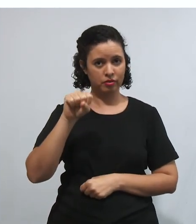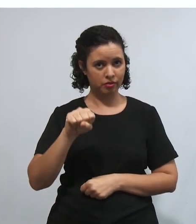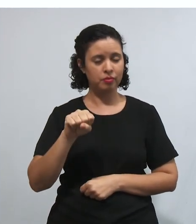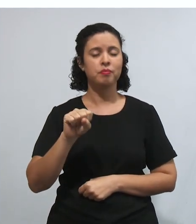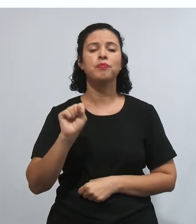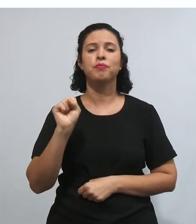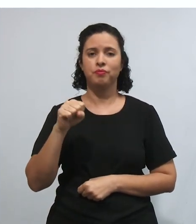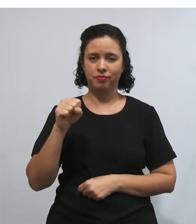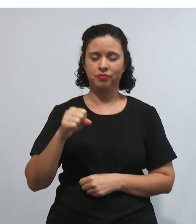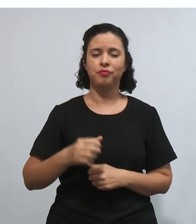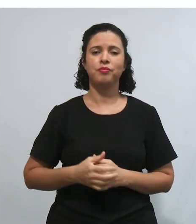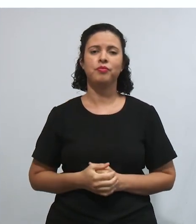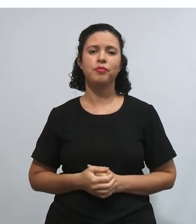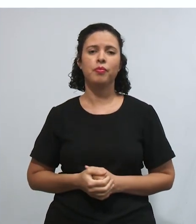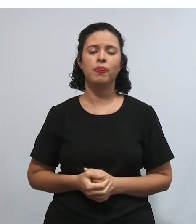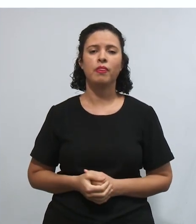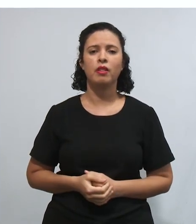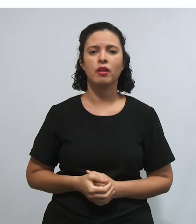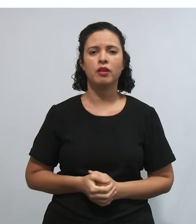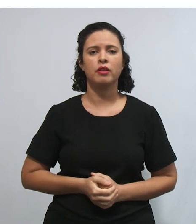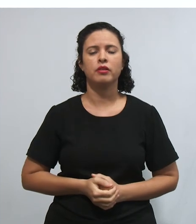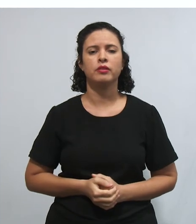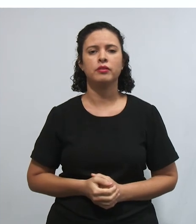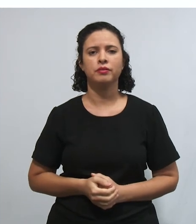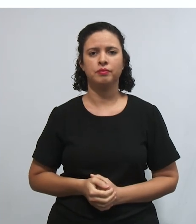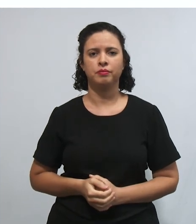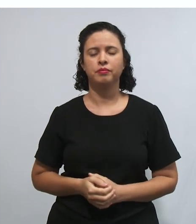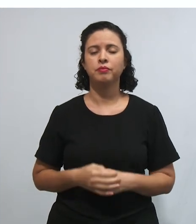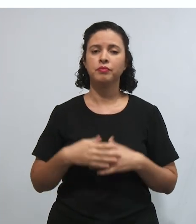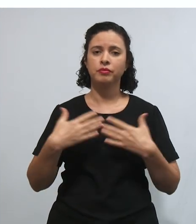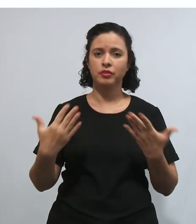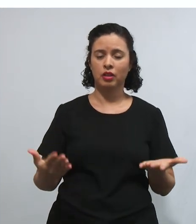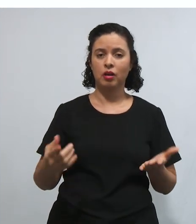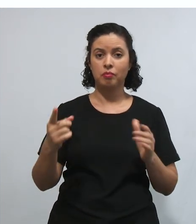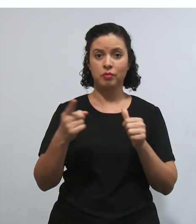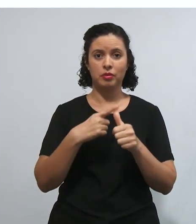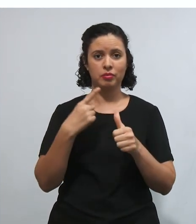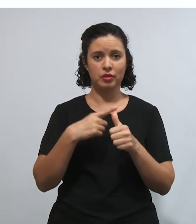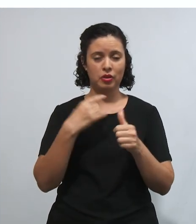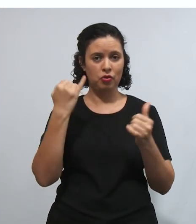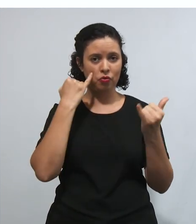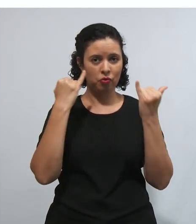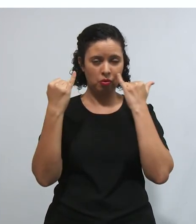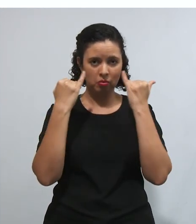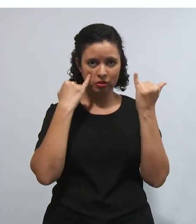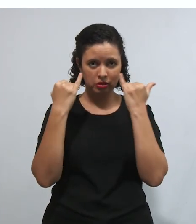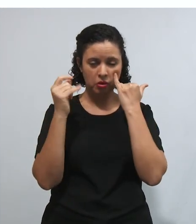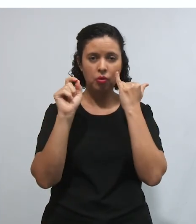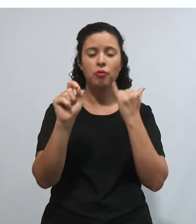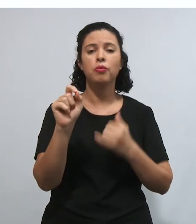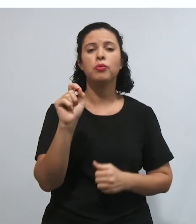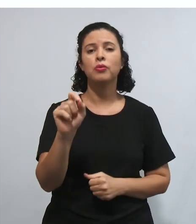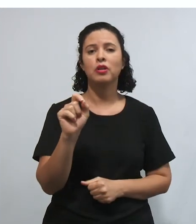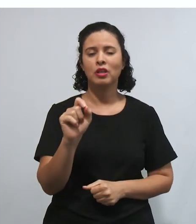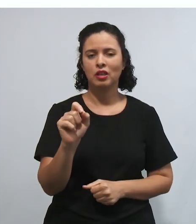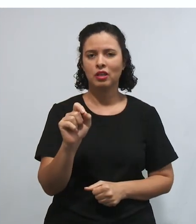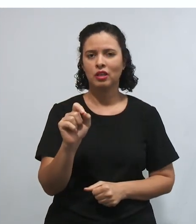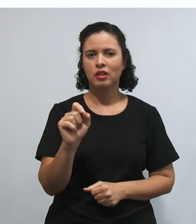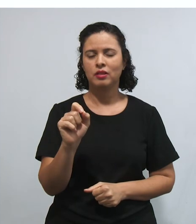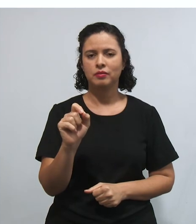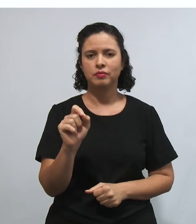Vamos lá? A primeira informação que eu trago aqui para você é que não, não,